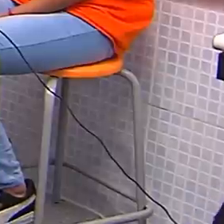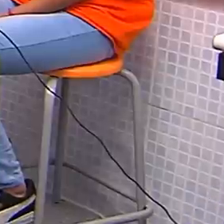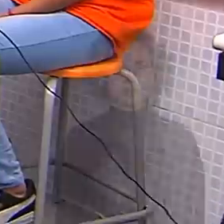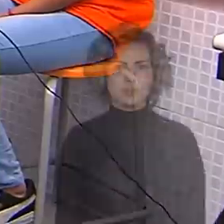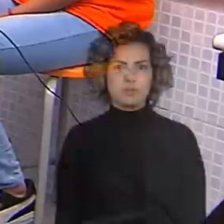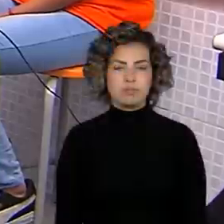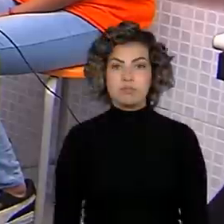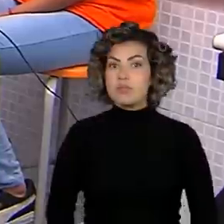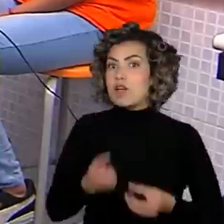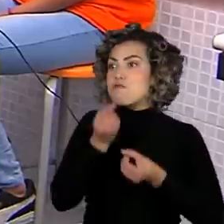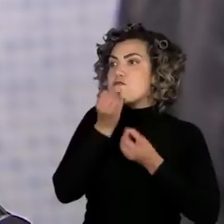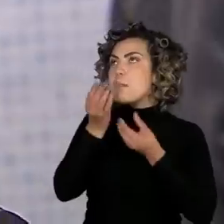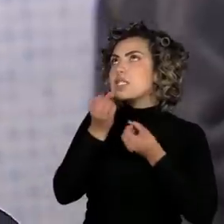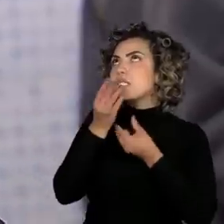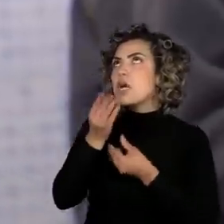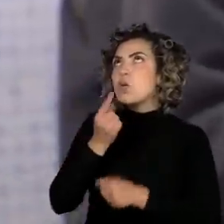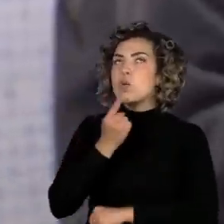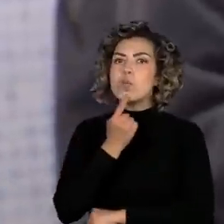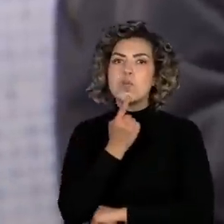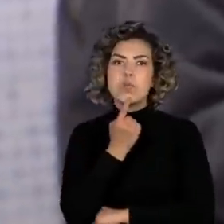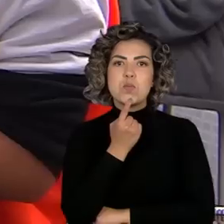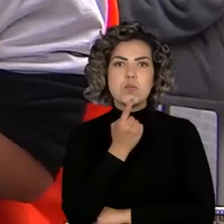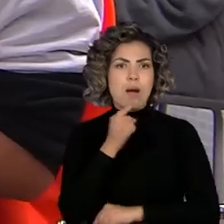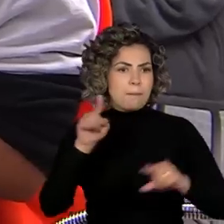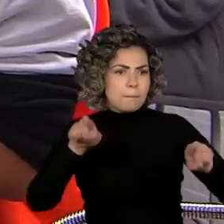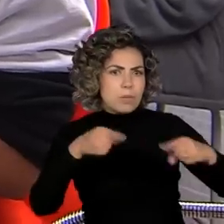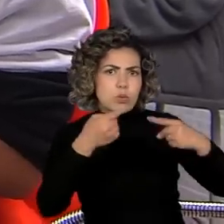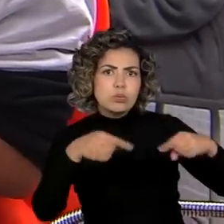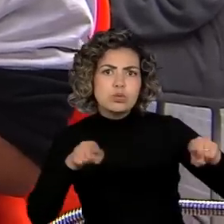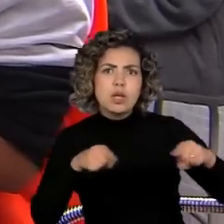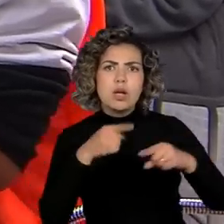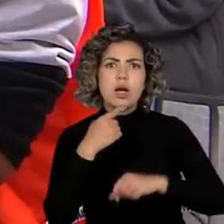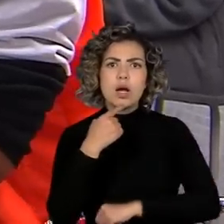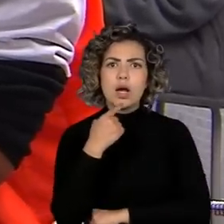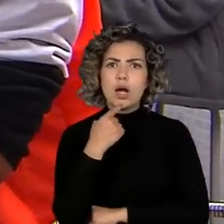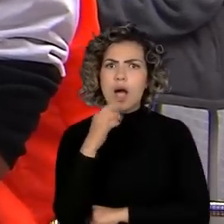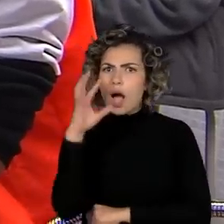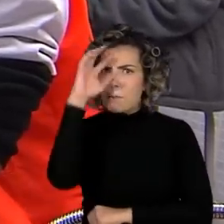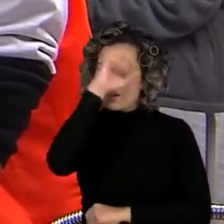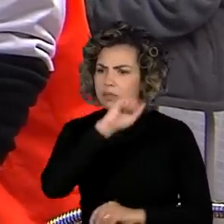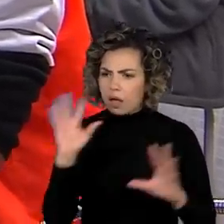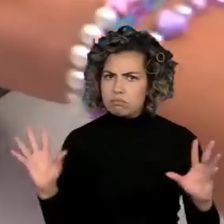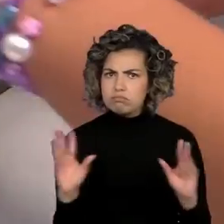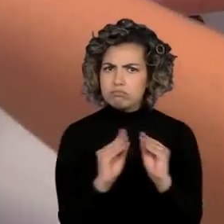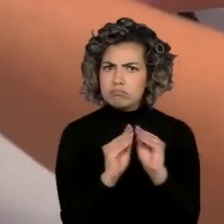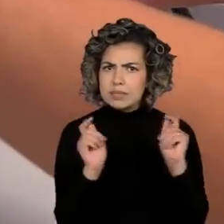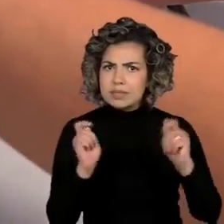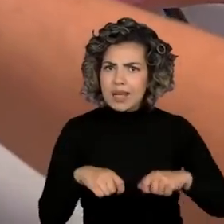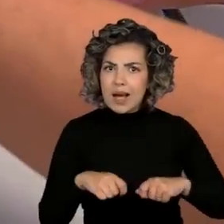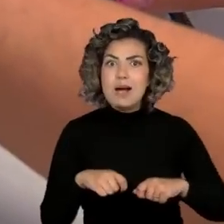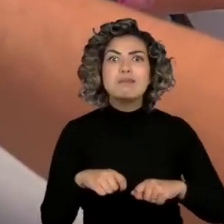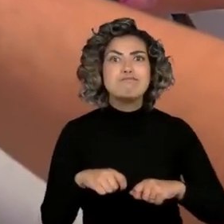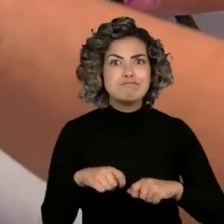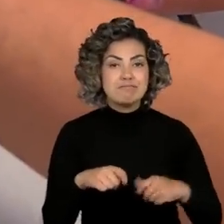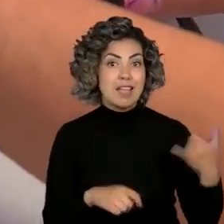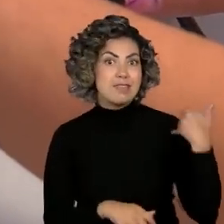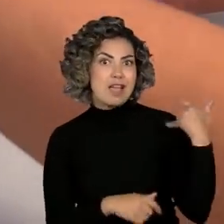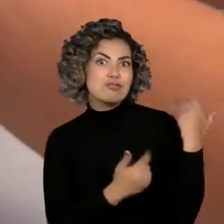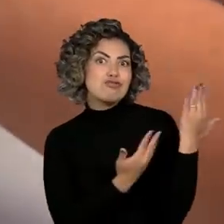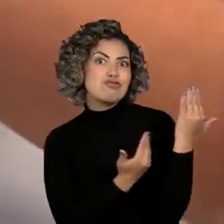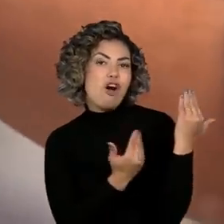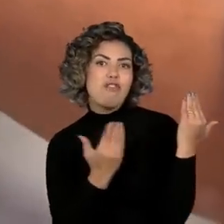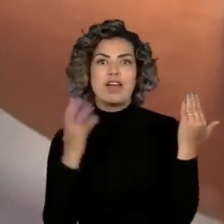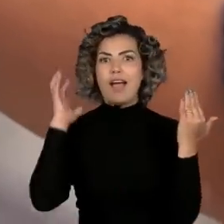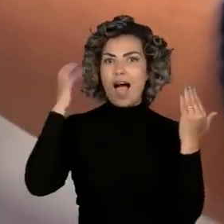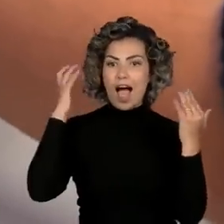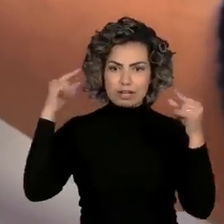Informação, música e aprendizagem. Aqui é a Rádio Teens. E hoje viemos falar sobre não o etarismo. O que